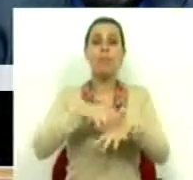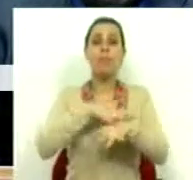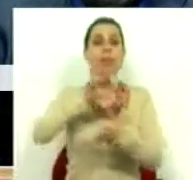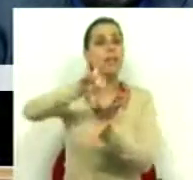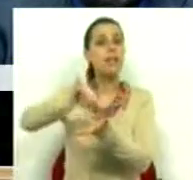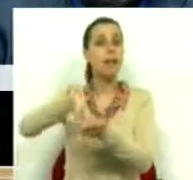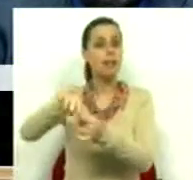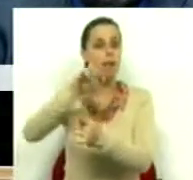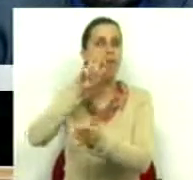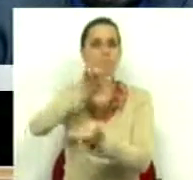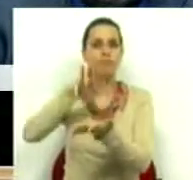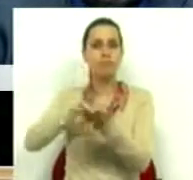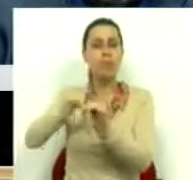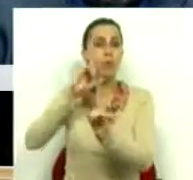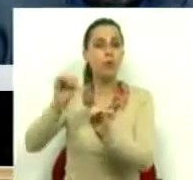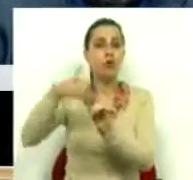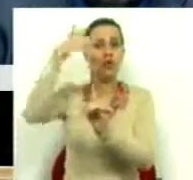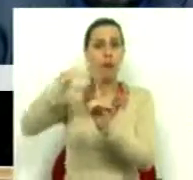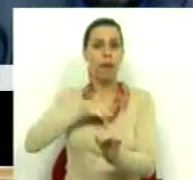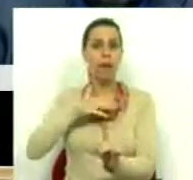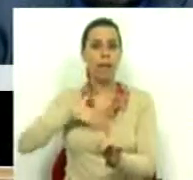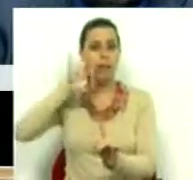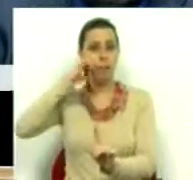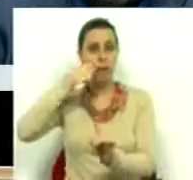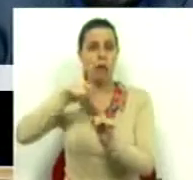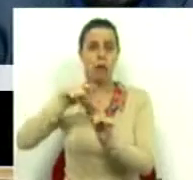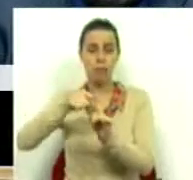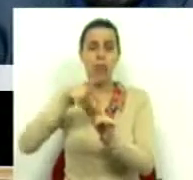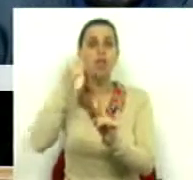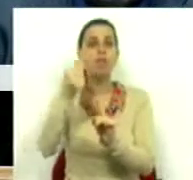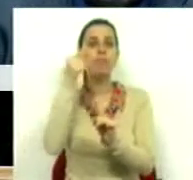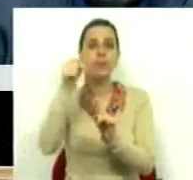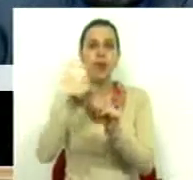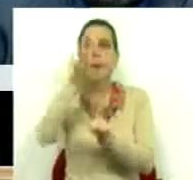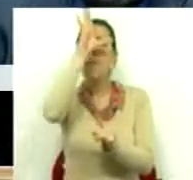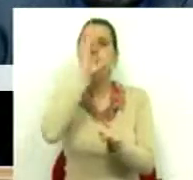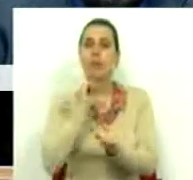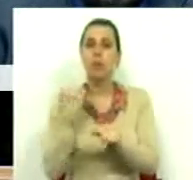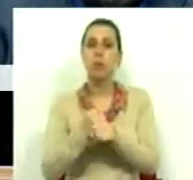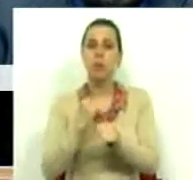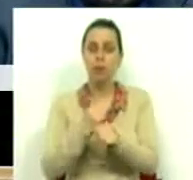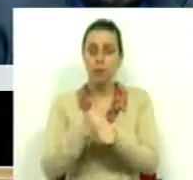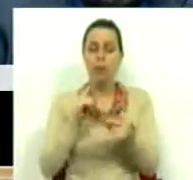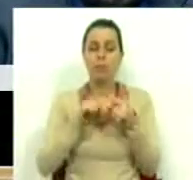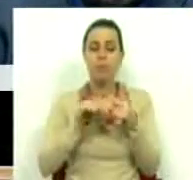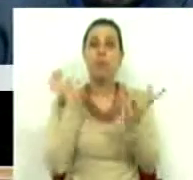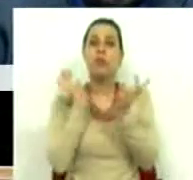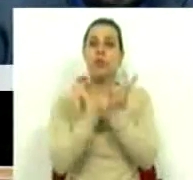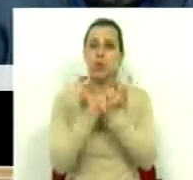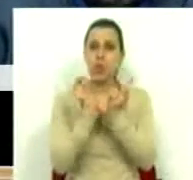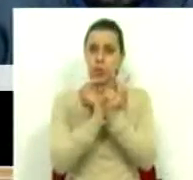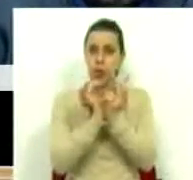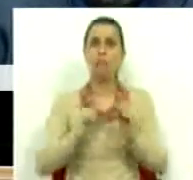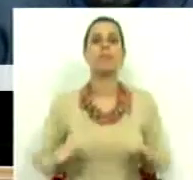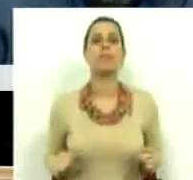administração central era reconhecida como a principal entidade visada e muito particularmente o Ministério do Trabalho e da Segurança